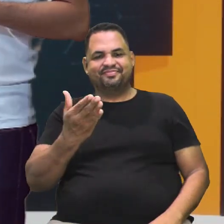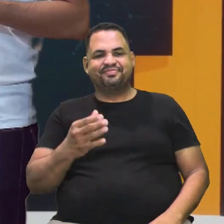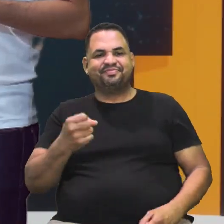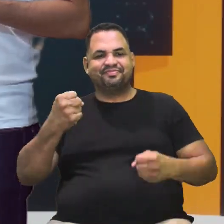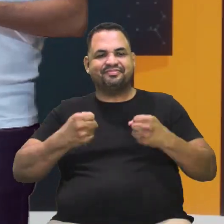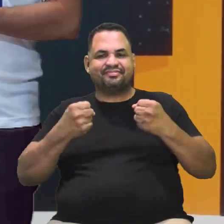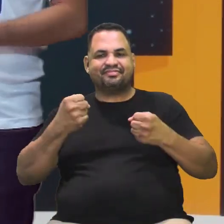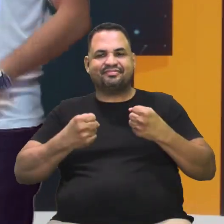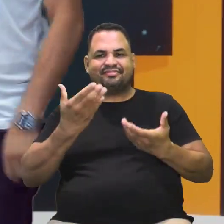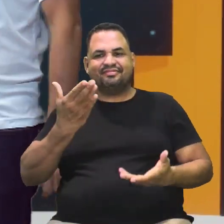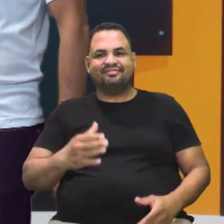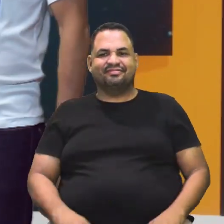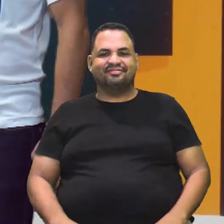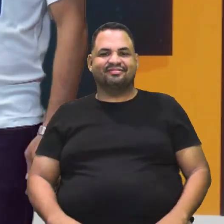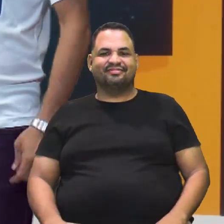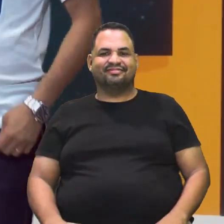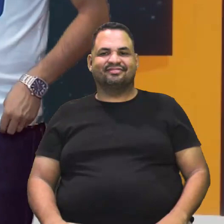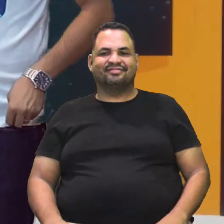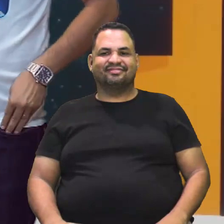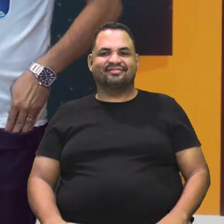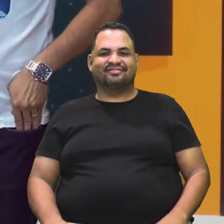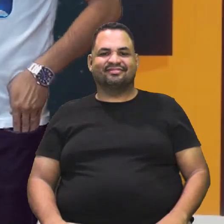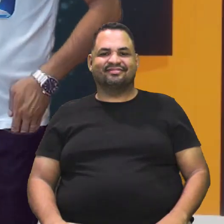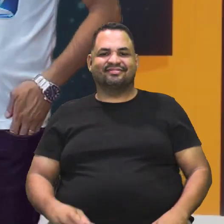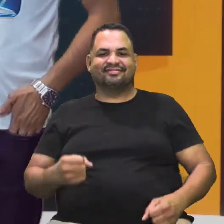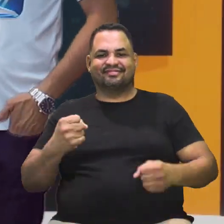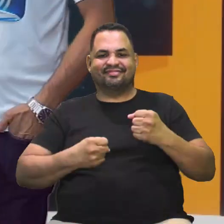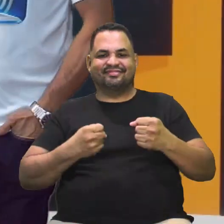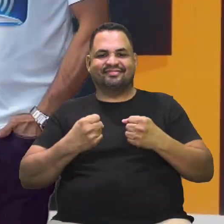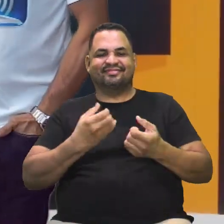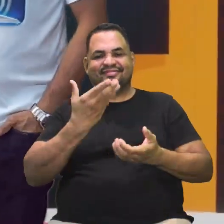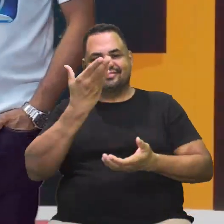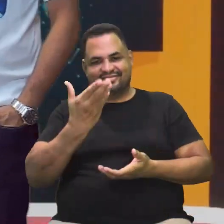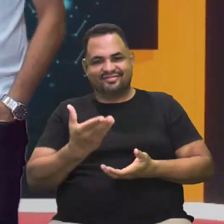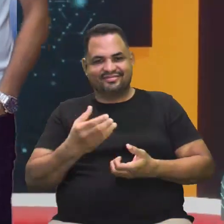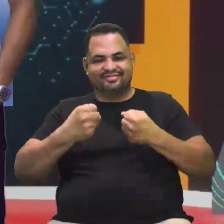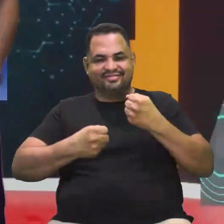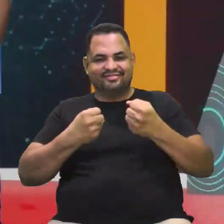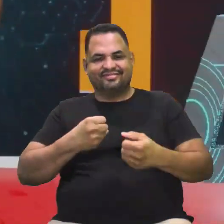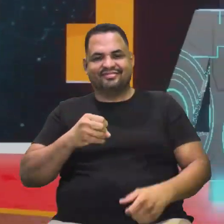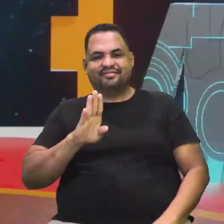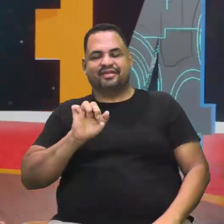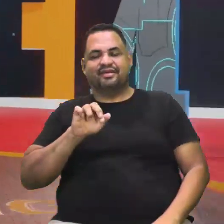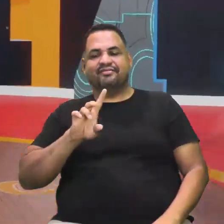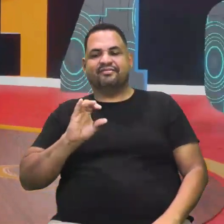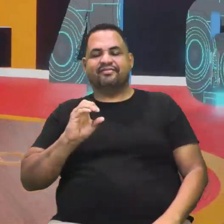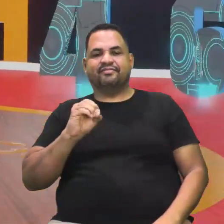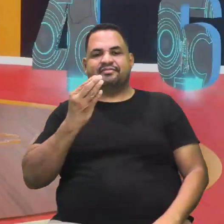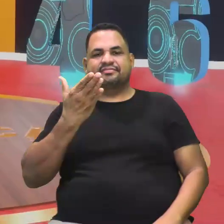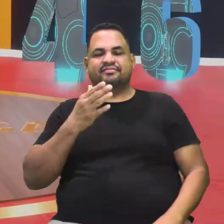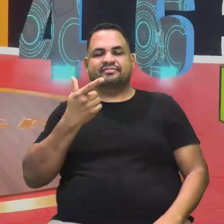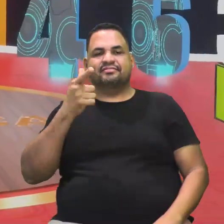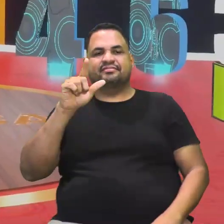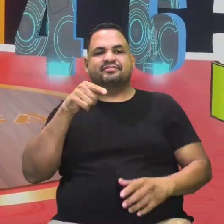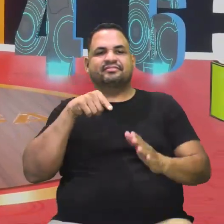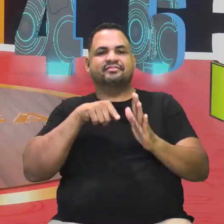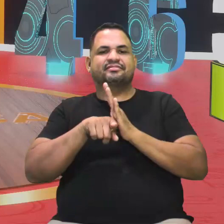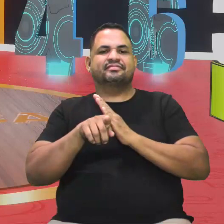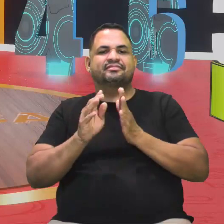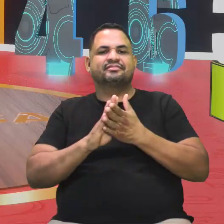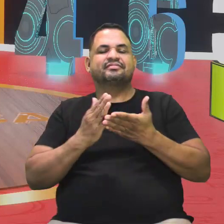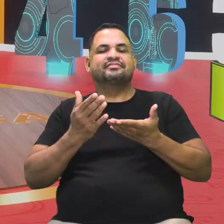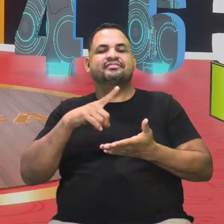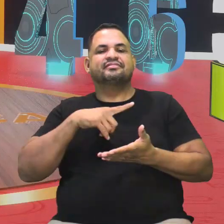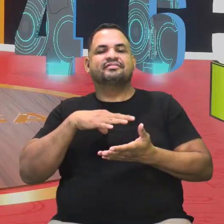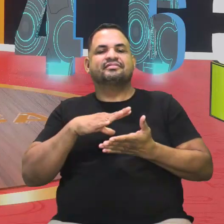for eu, eu fico bravo. Ah, é. No masculino. Que carro é esse? Bravo, gente. Outras perguntinhas vão vir com